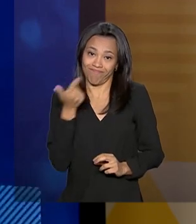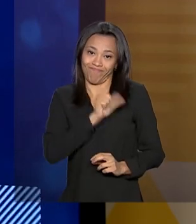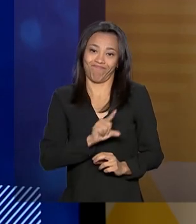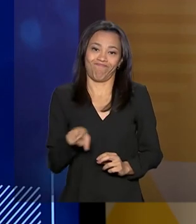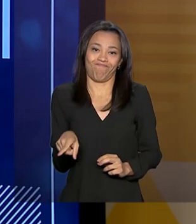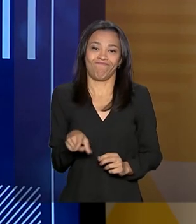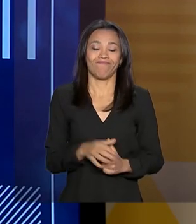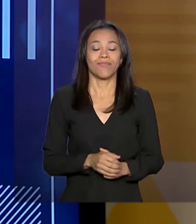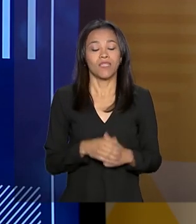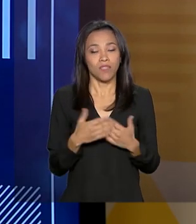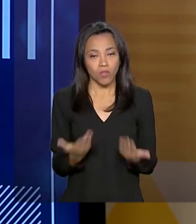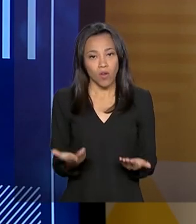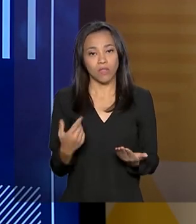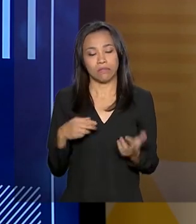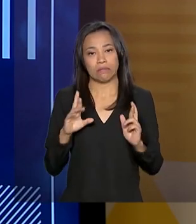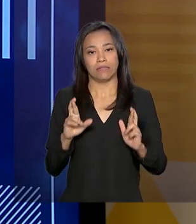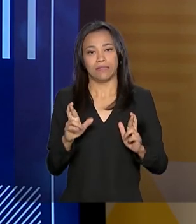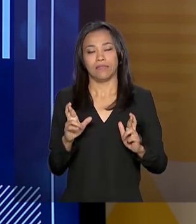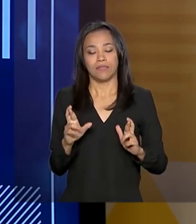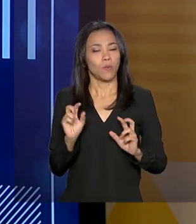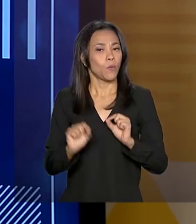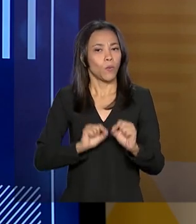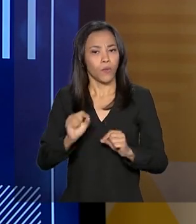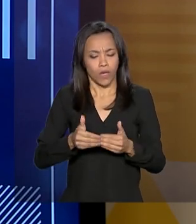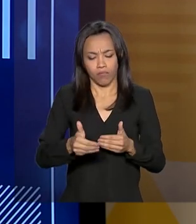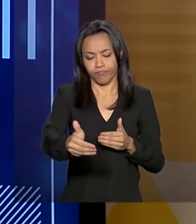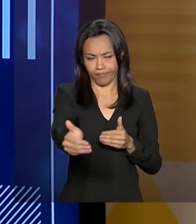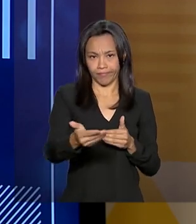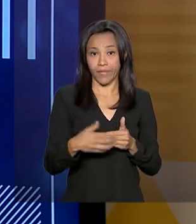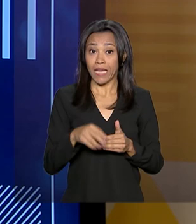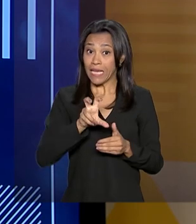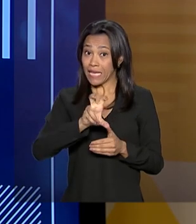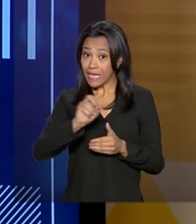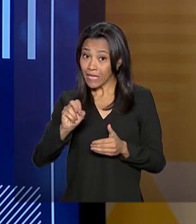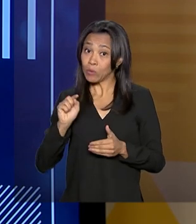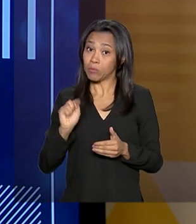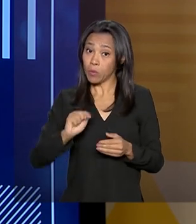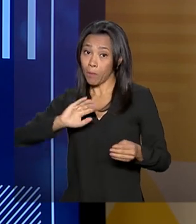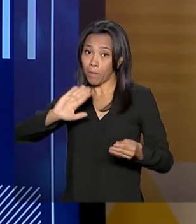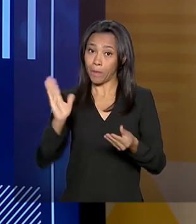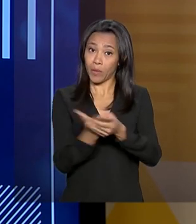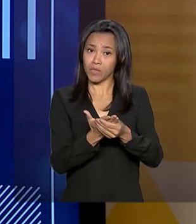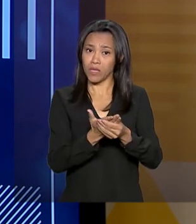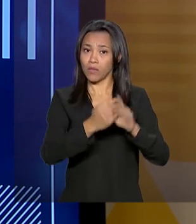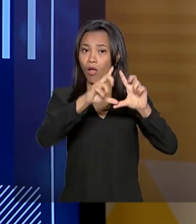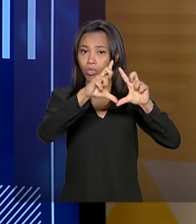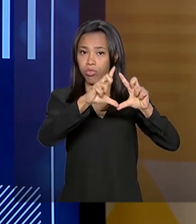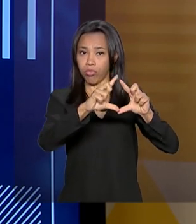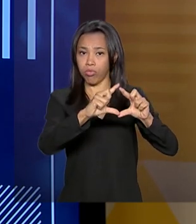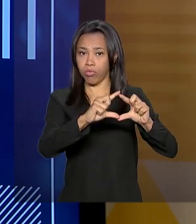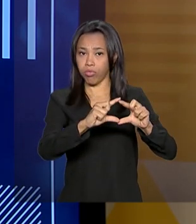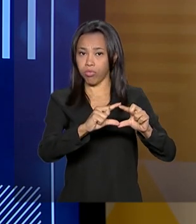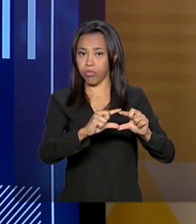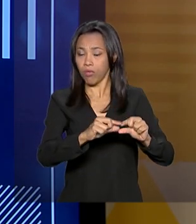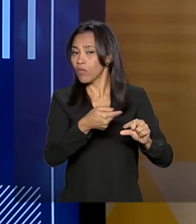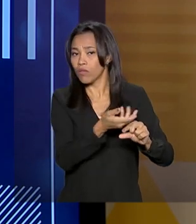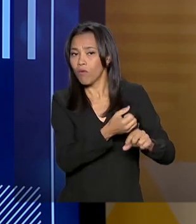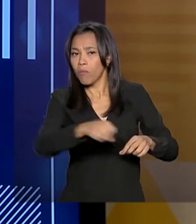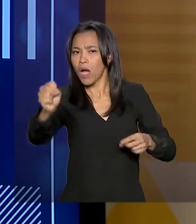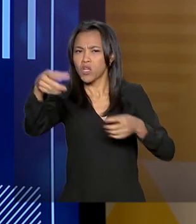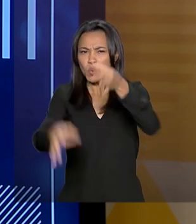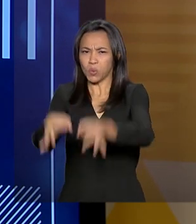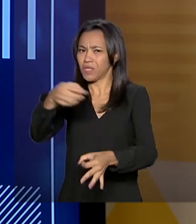Então, nós estimamos que cerca de 500 mil processos deixaram de ingressar no Poder Judiciário.